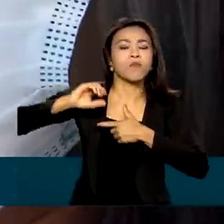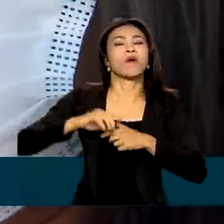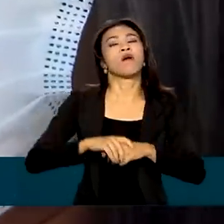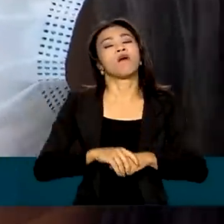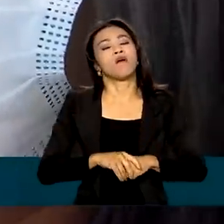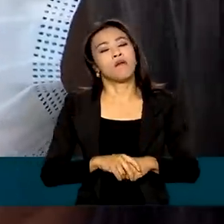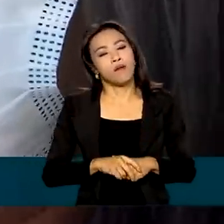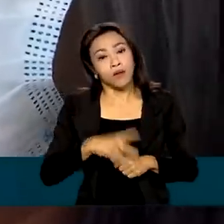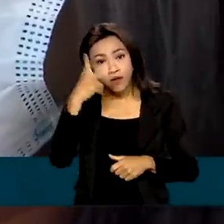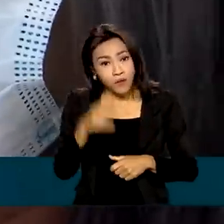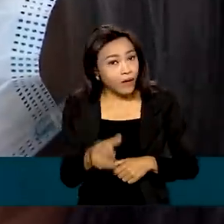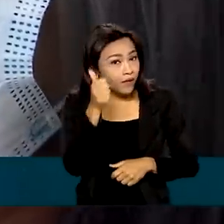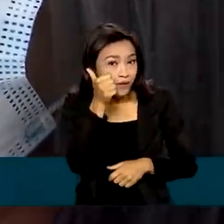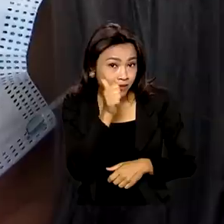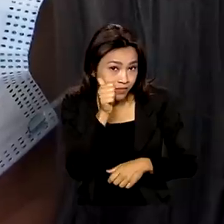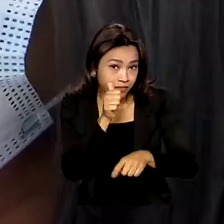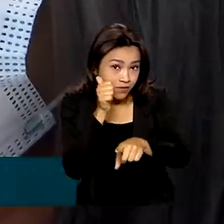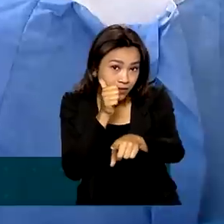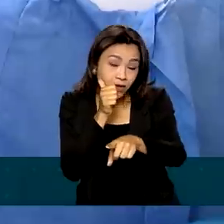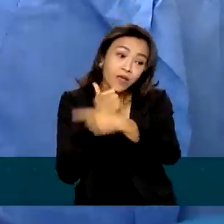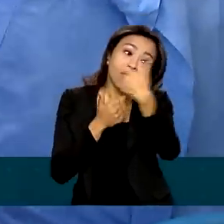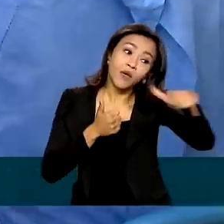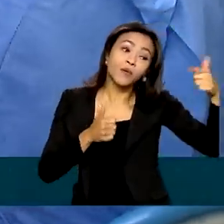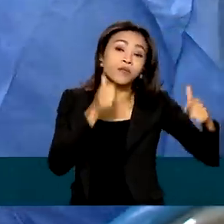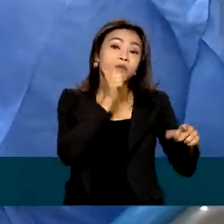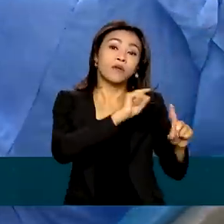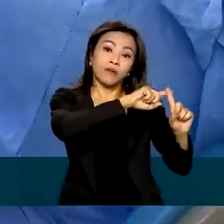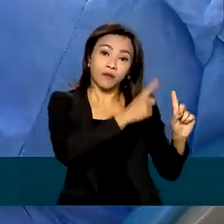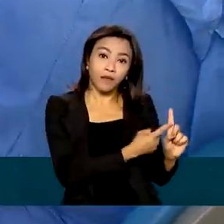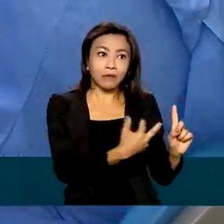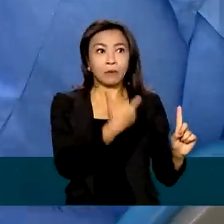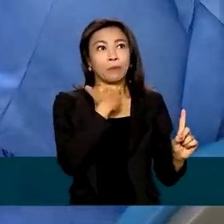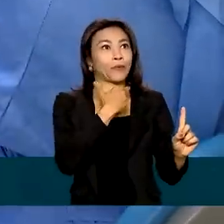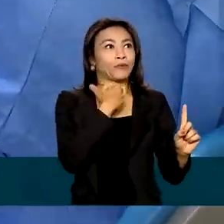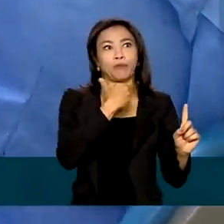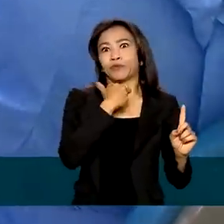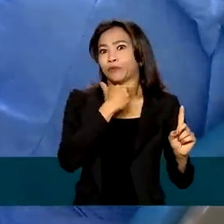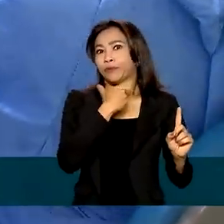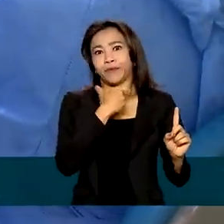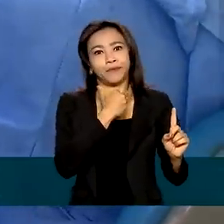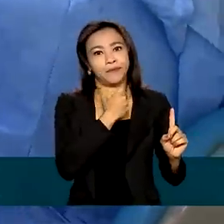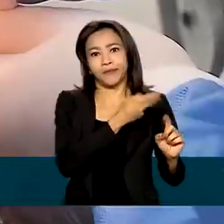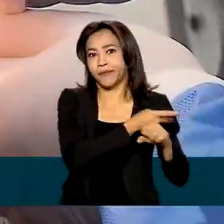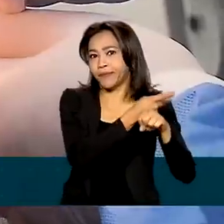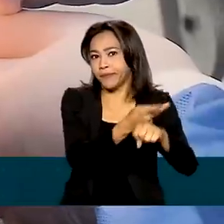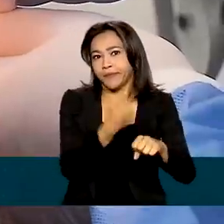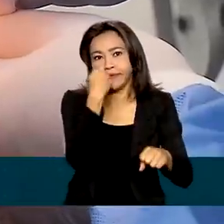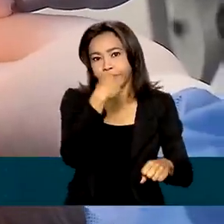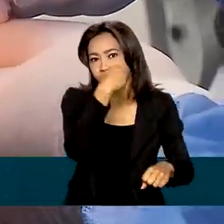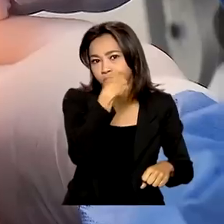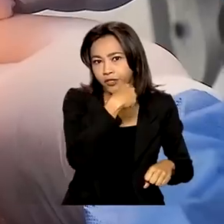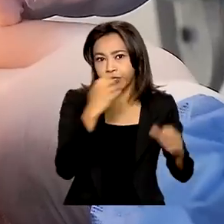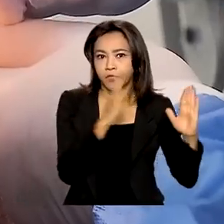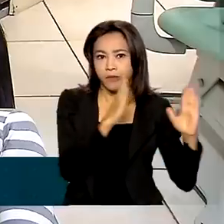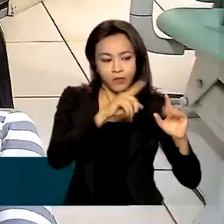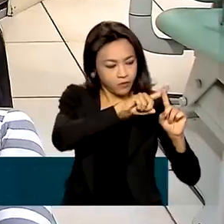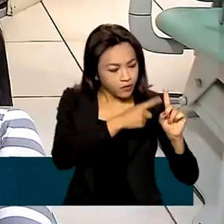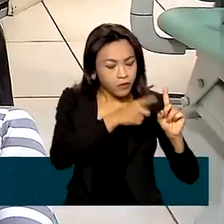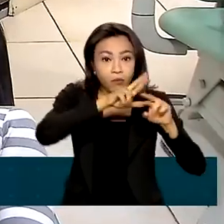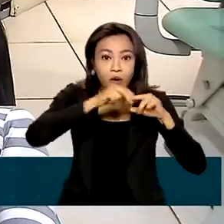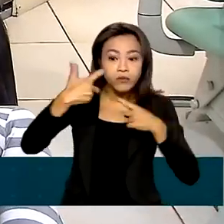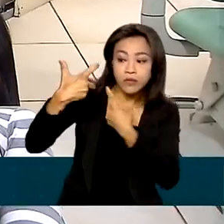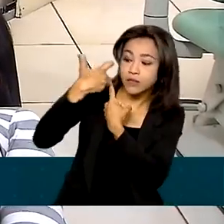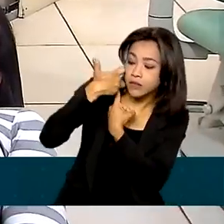Assim como a Sara, algumas grávidas acreditam que não podem ir ao dentista durante a gestação por causa da anestesia,